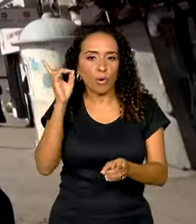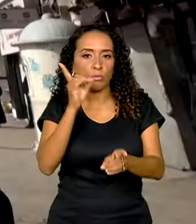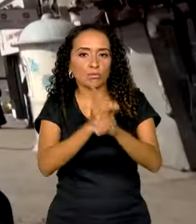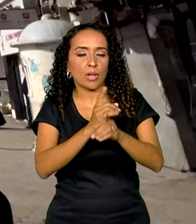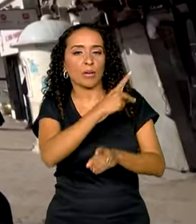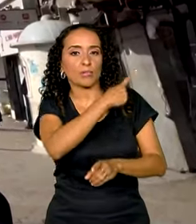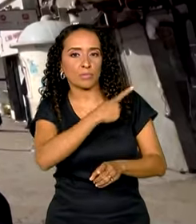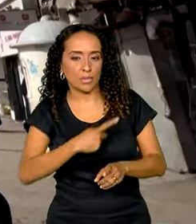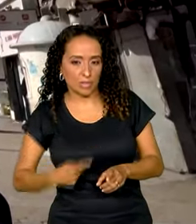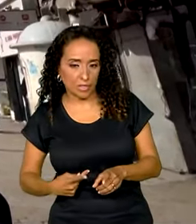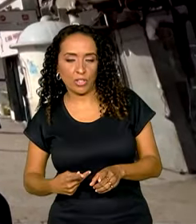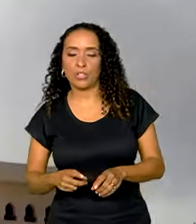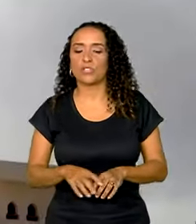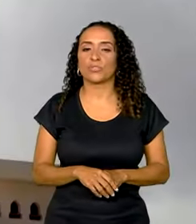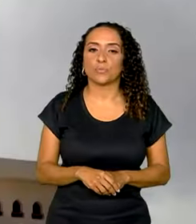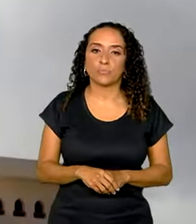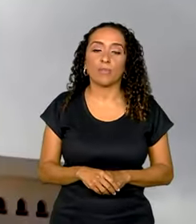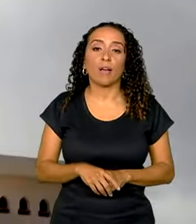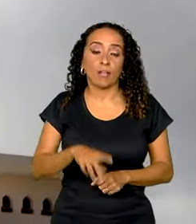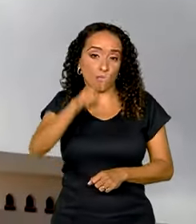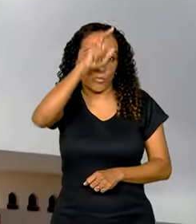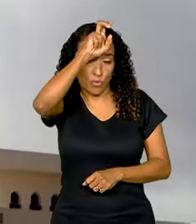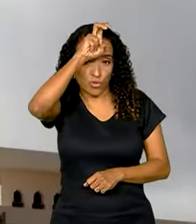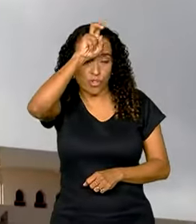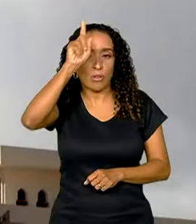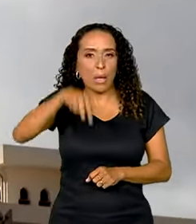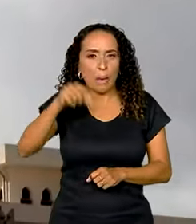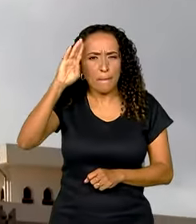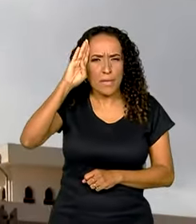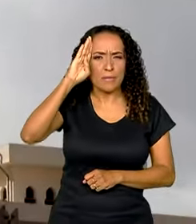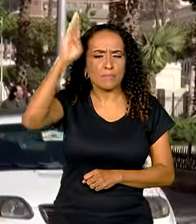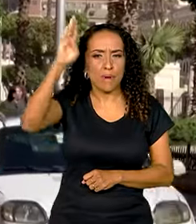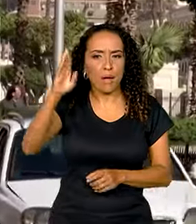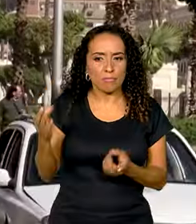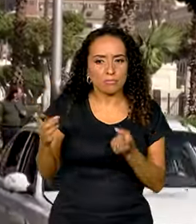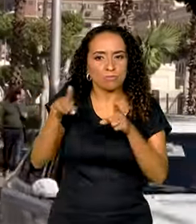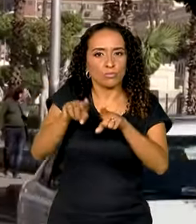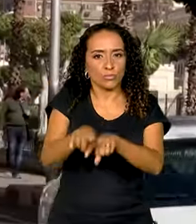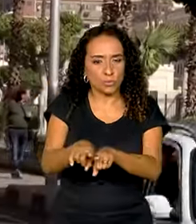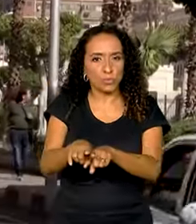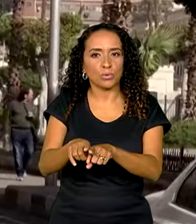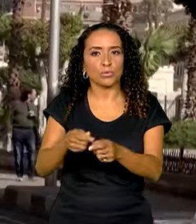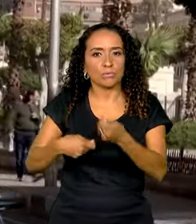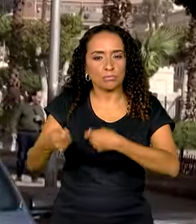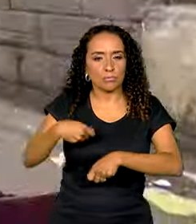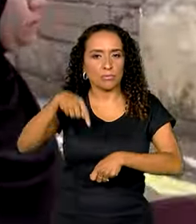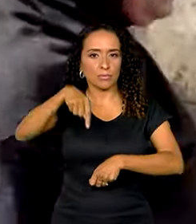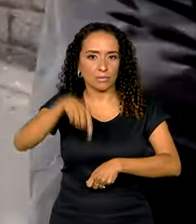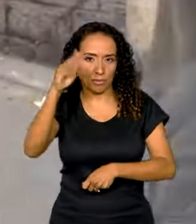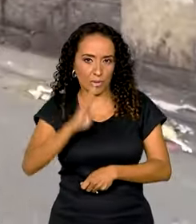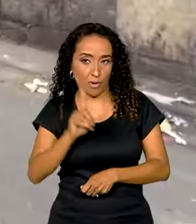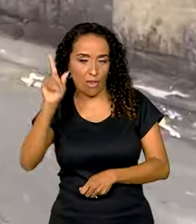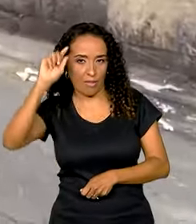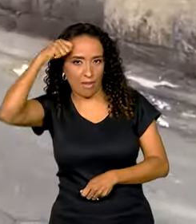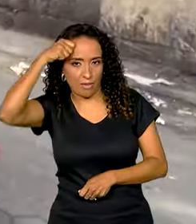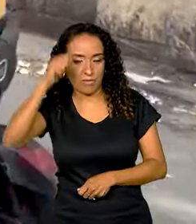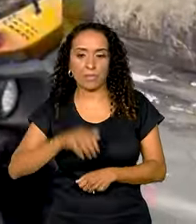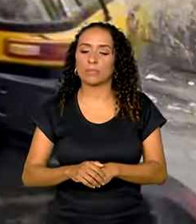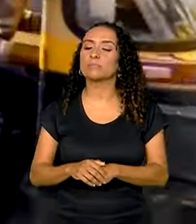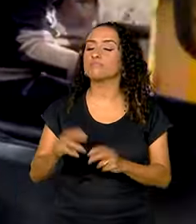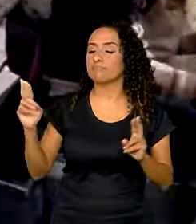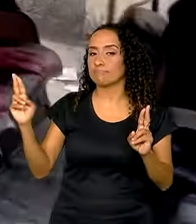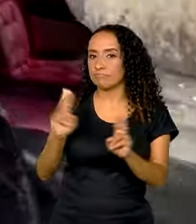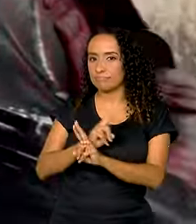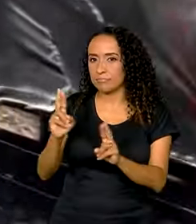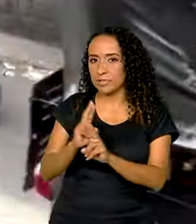Abdel Fattal Assis. O Egito é um dos principais parceiros comerciais do Brasil na África, relação bilateral